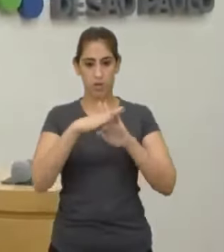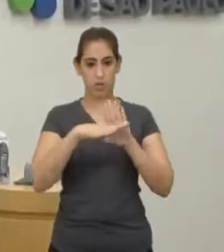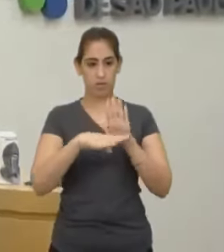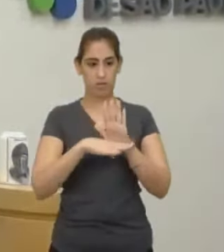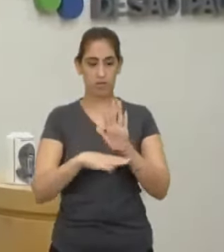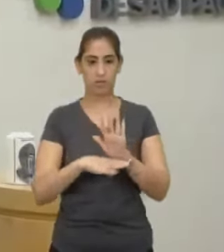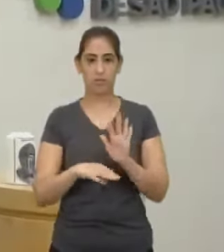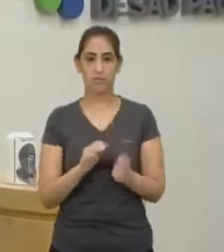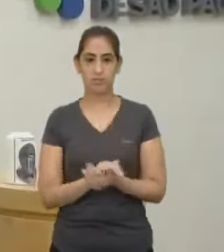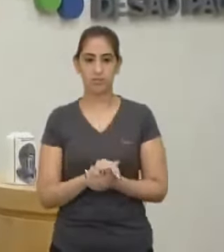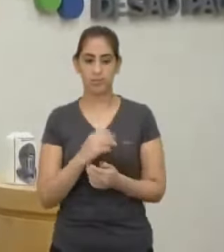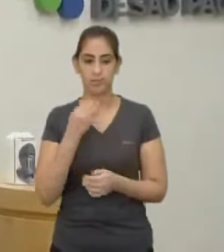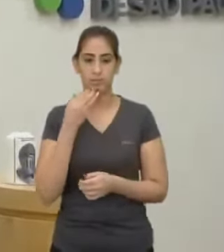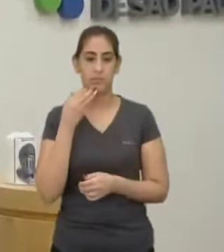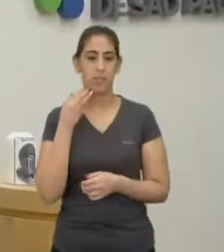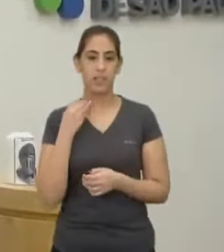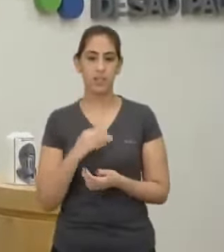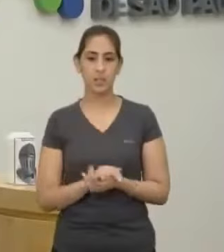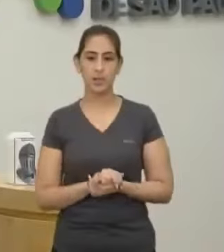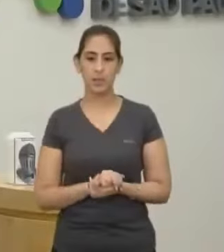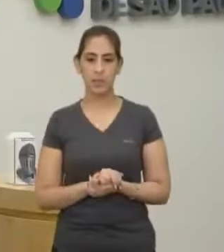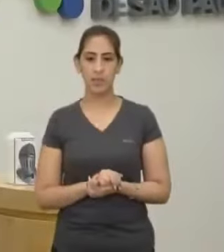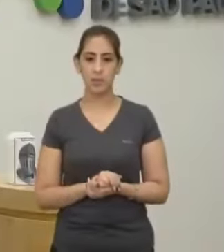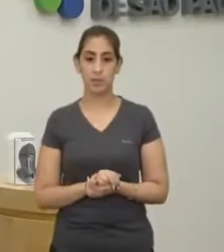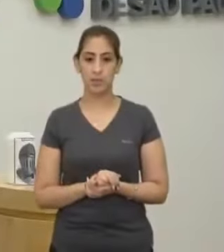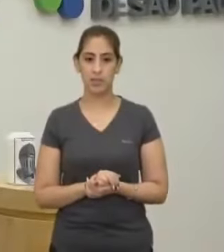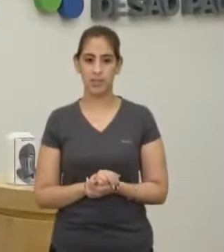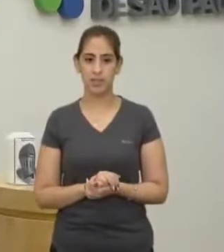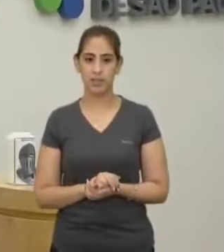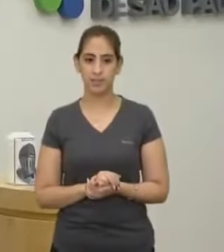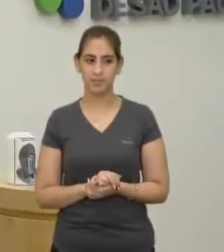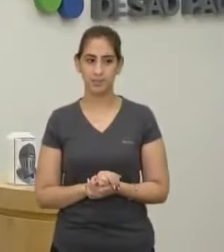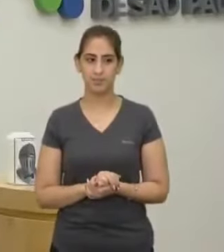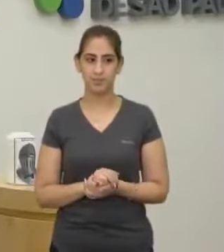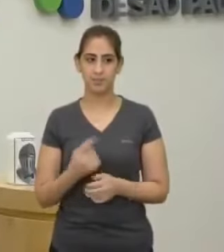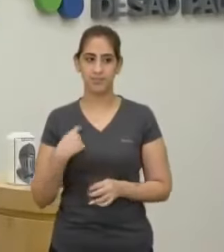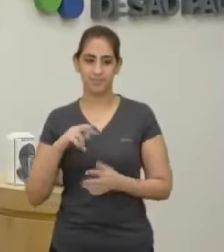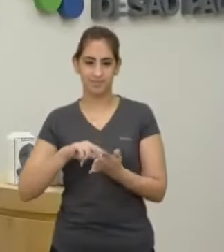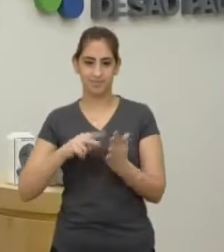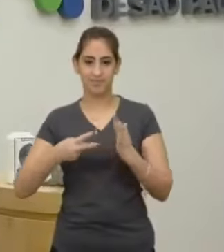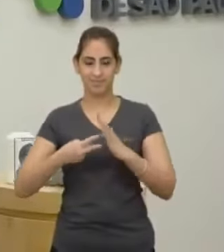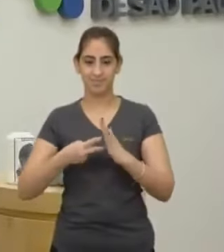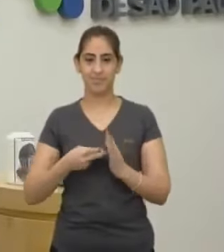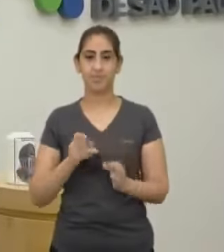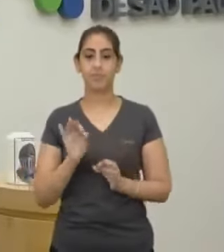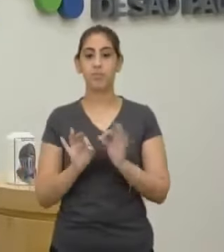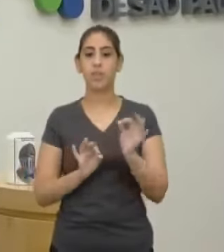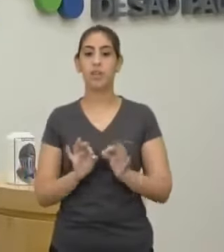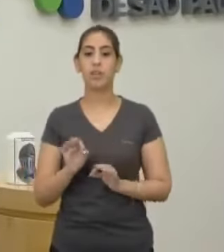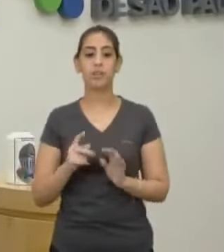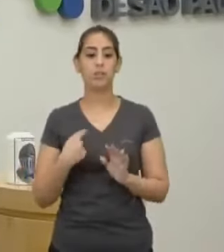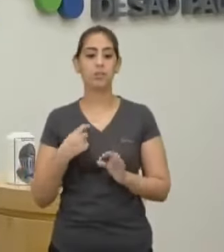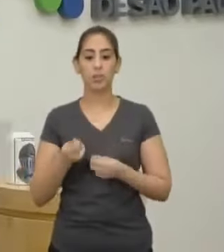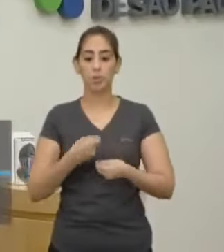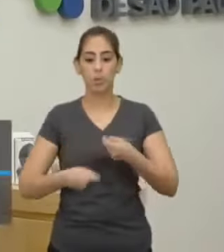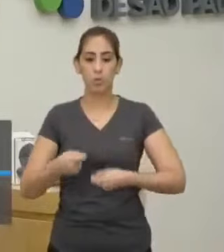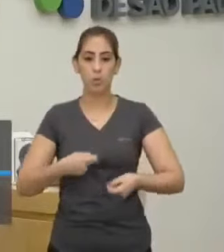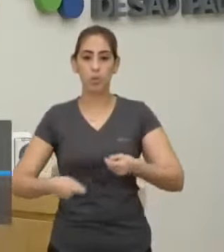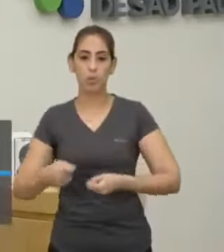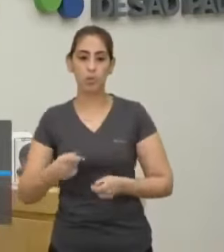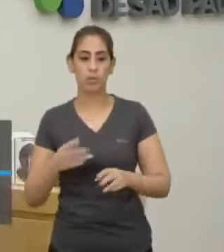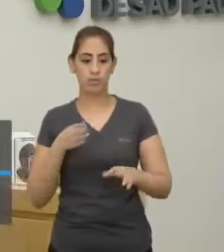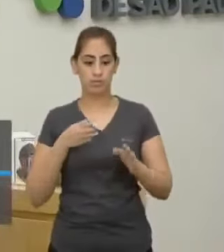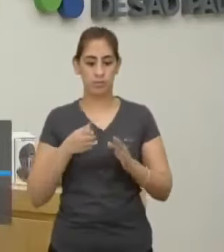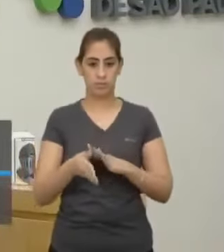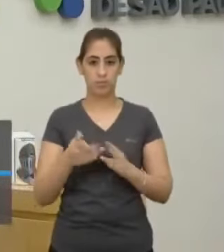alguns toques aqui Quando a gente fala soberania Significa o controle do território Sobre